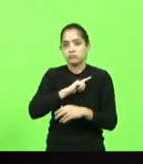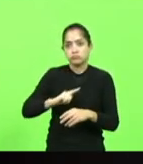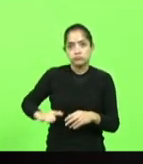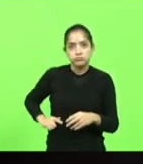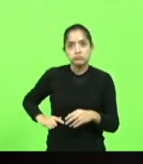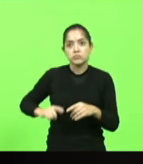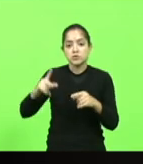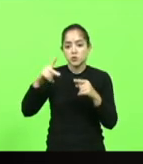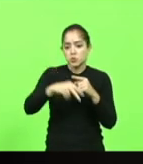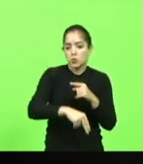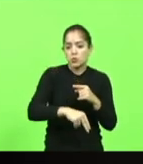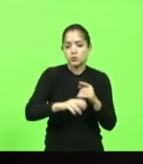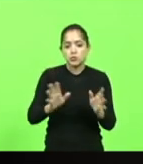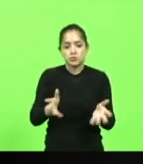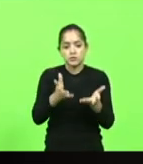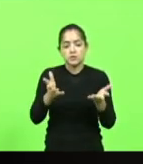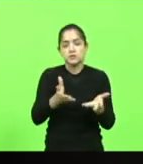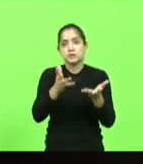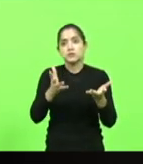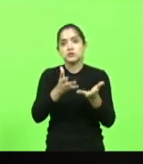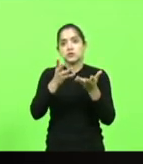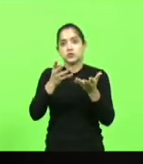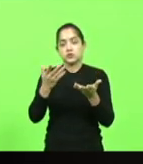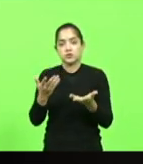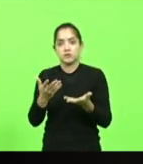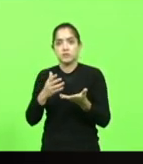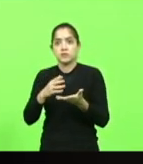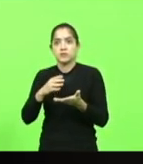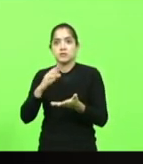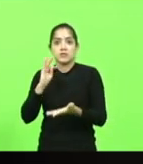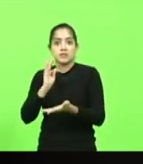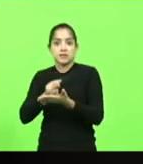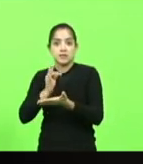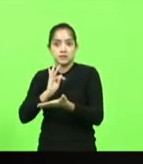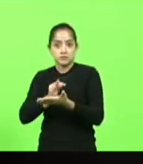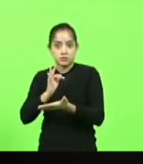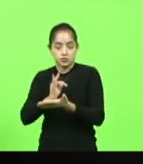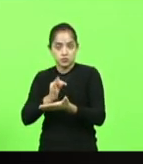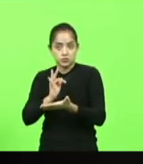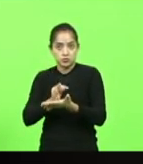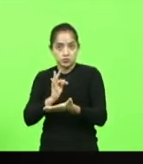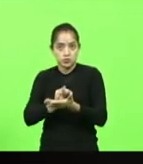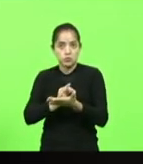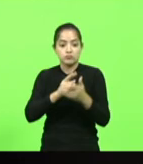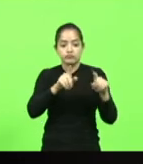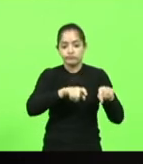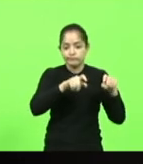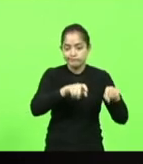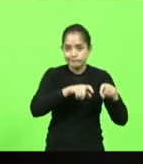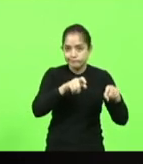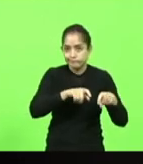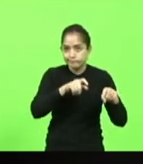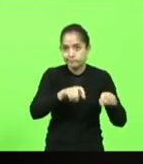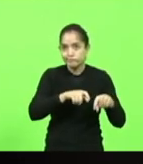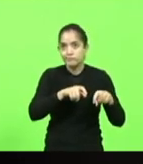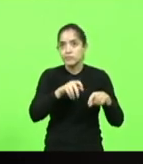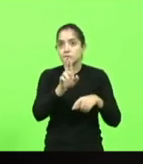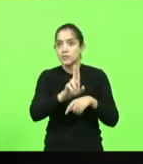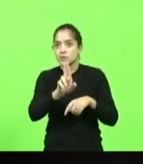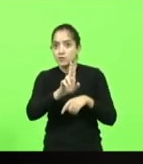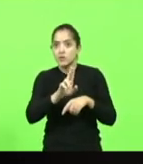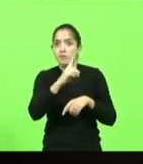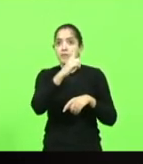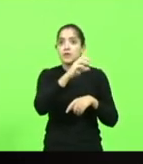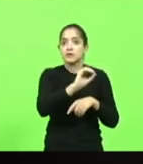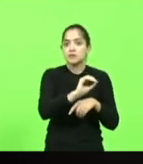incentivos, aliás, que taxou os incentivos agrícolas e fertilizantes que era zero para 17,